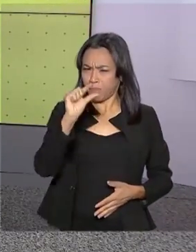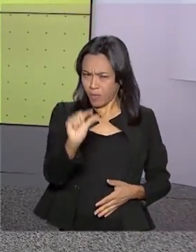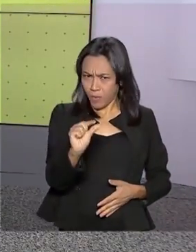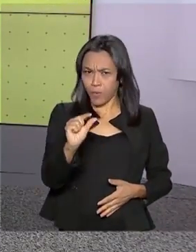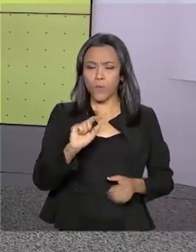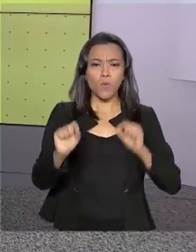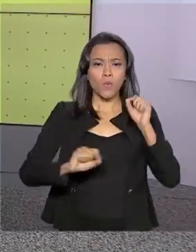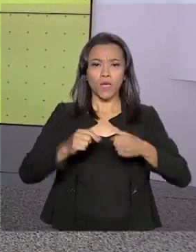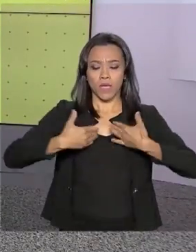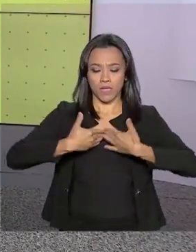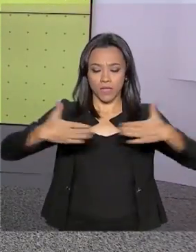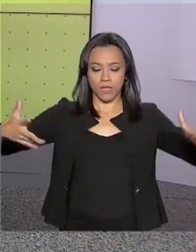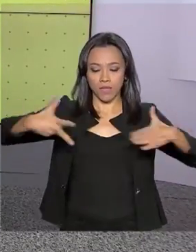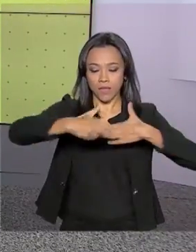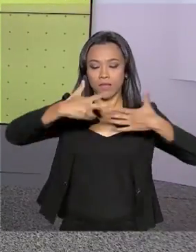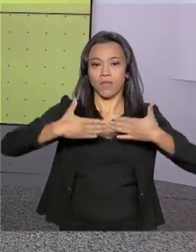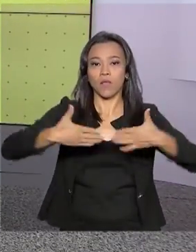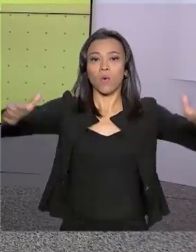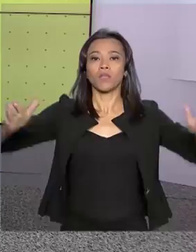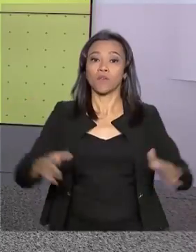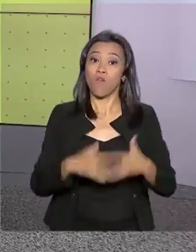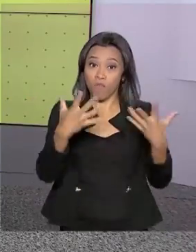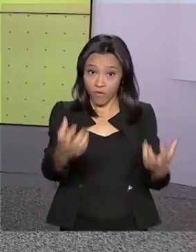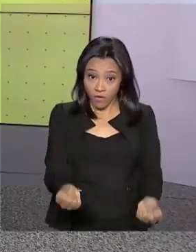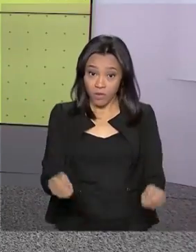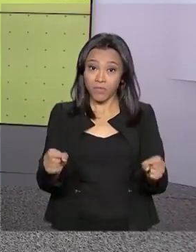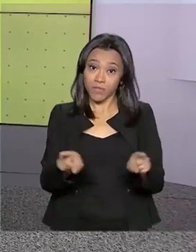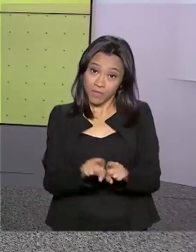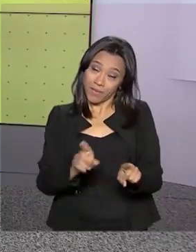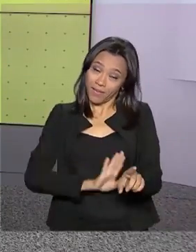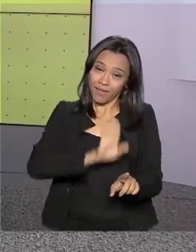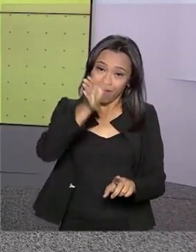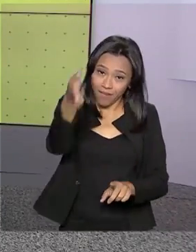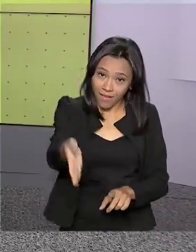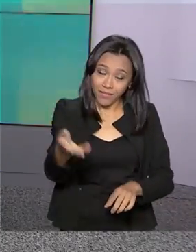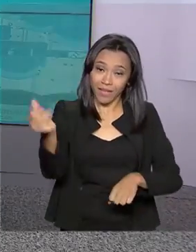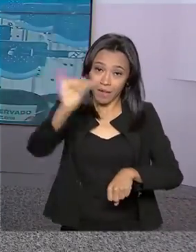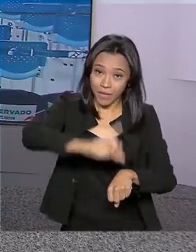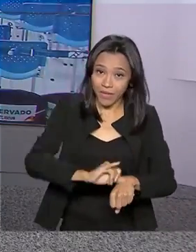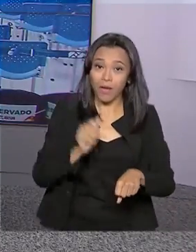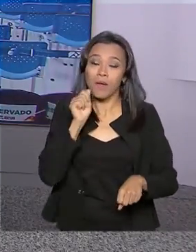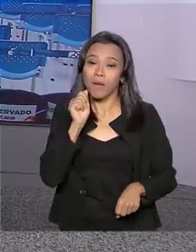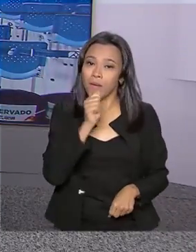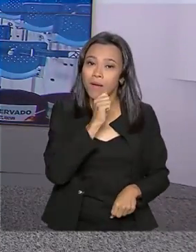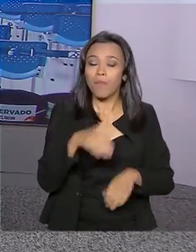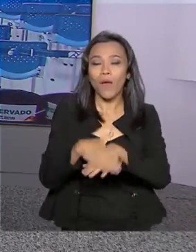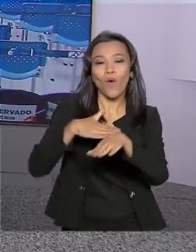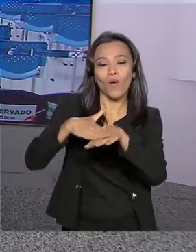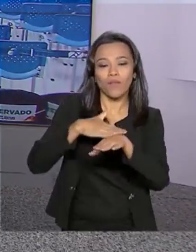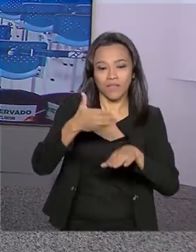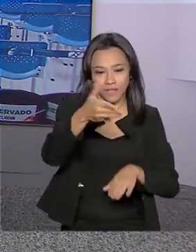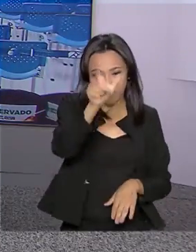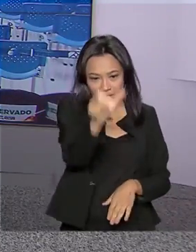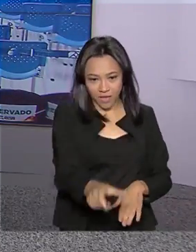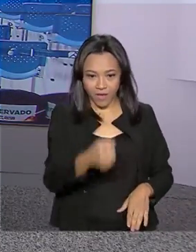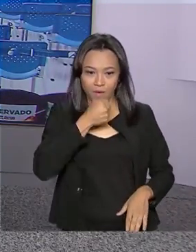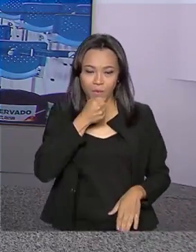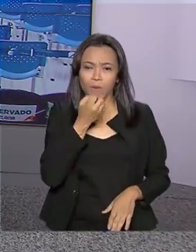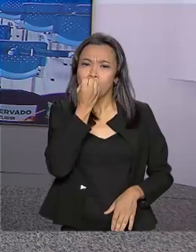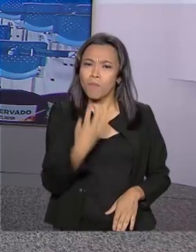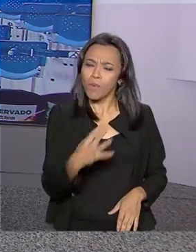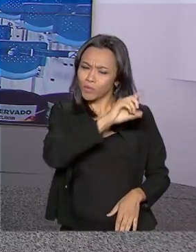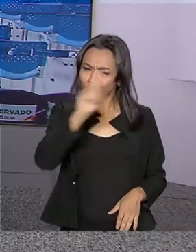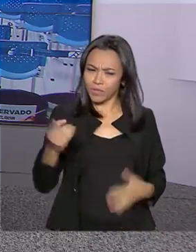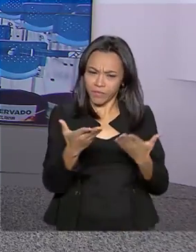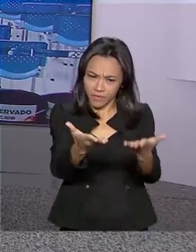cerimônia de inauguração. Então a gente vai agora dar uma esticadinha até a capital do Amapá para conversar com a repórter Luana Karen. Olá Luana, muito bom